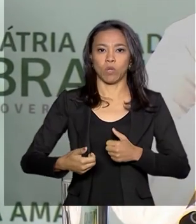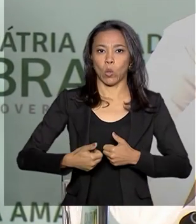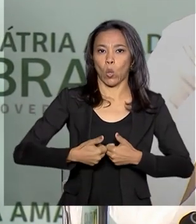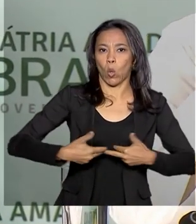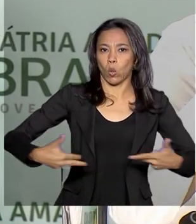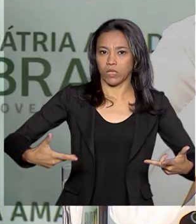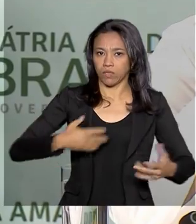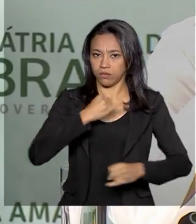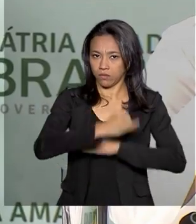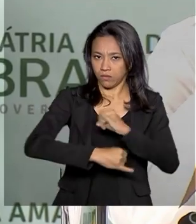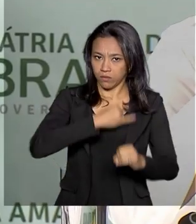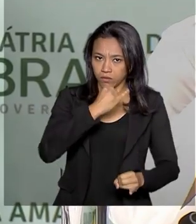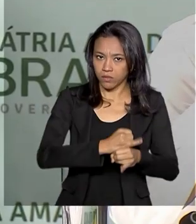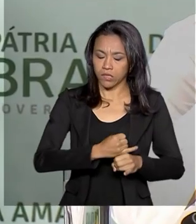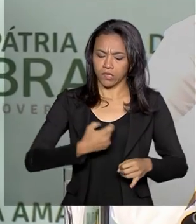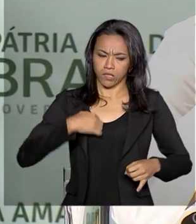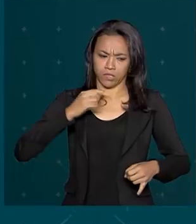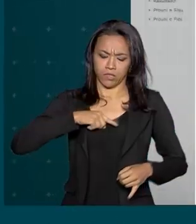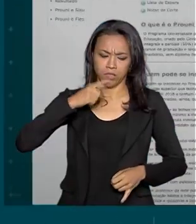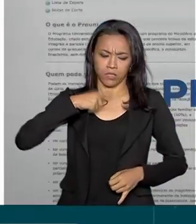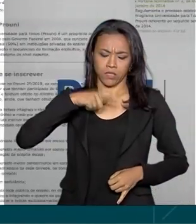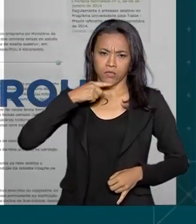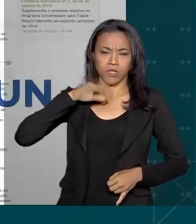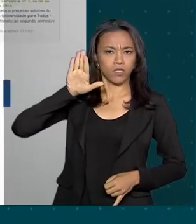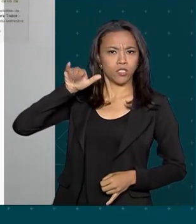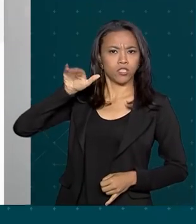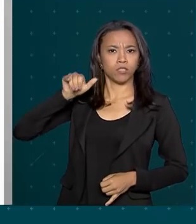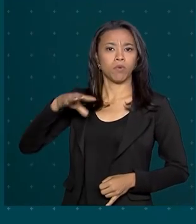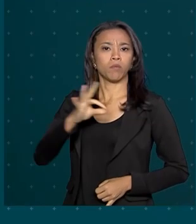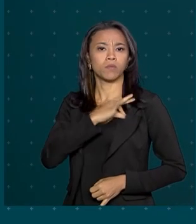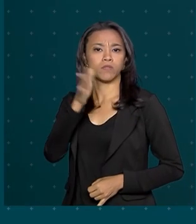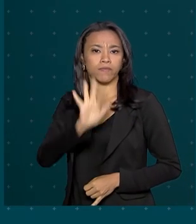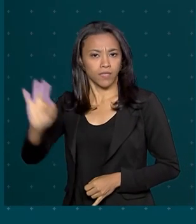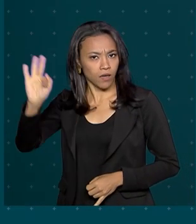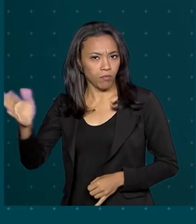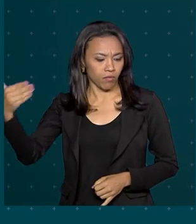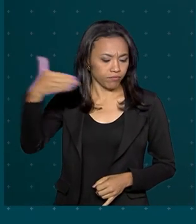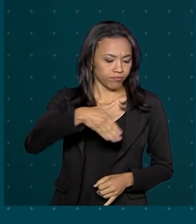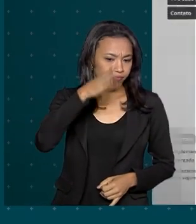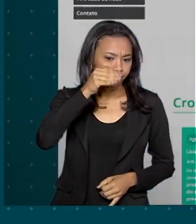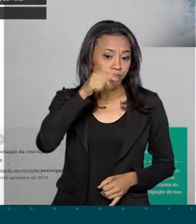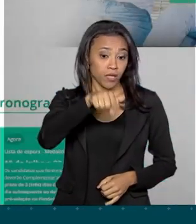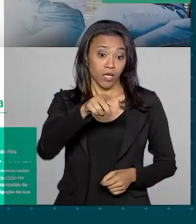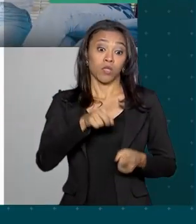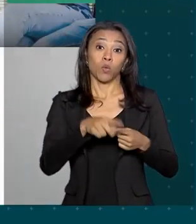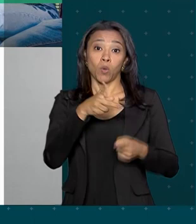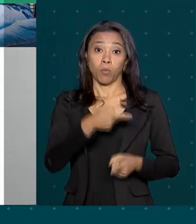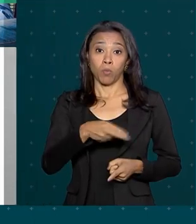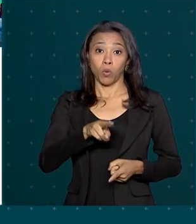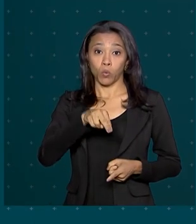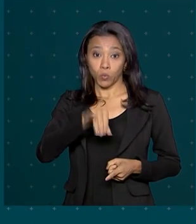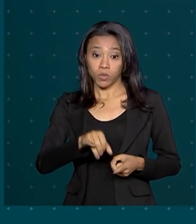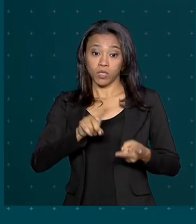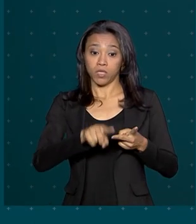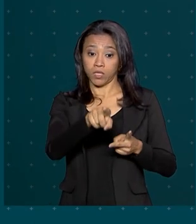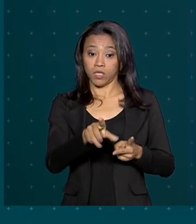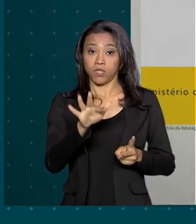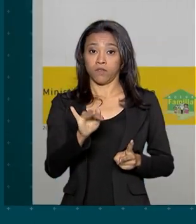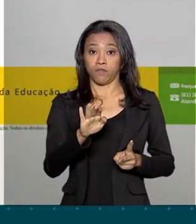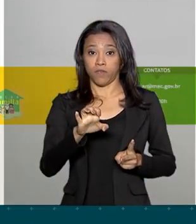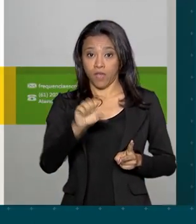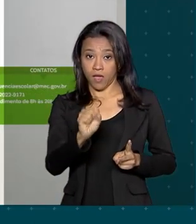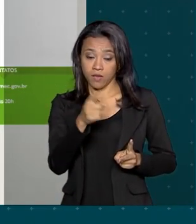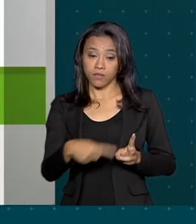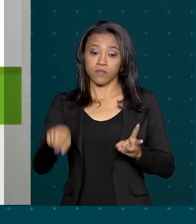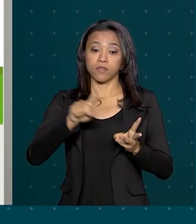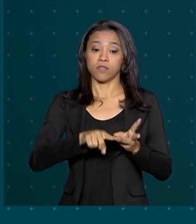levaram a chamar a Polícia Federal. Os problemas foram identificados nas páginas do ProUni, FIES, Sistema